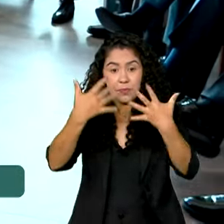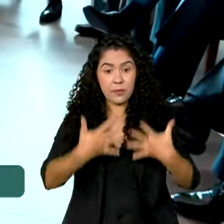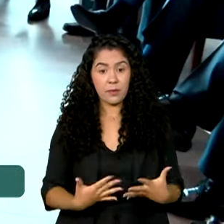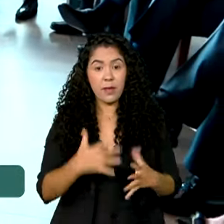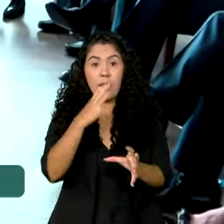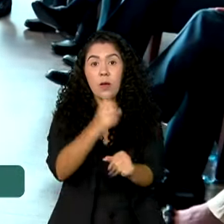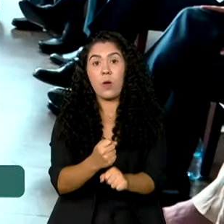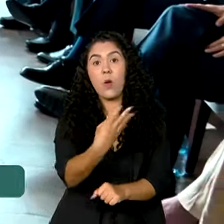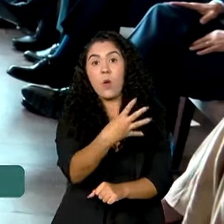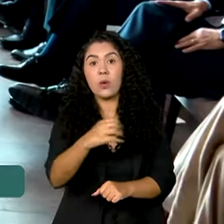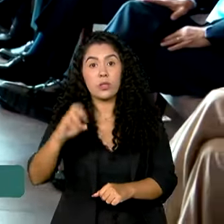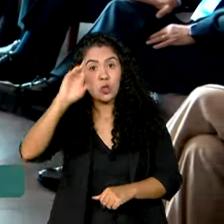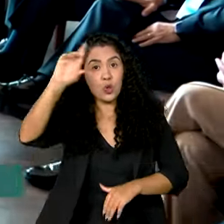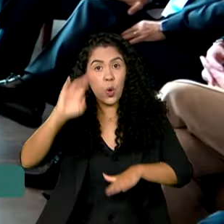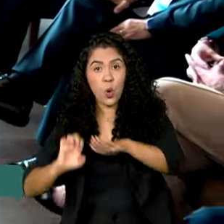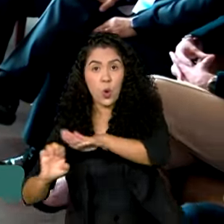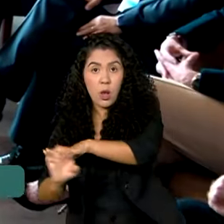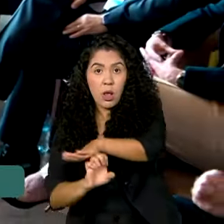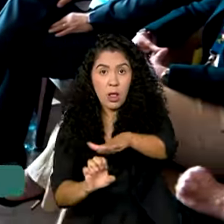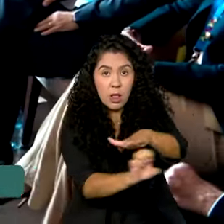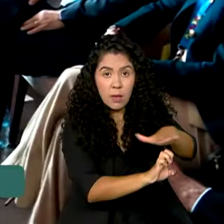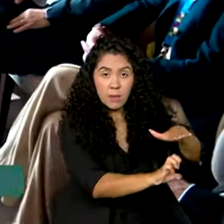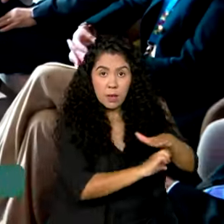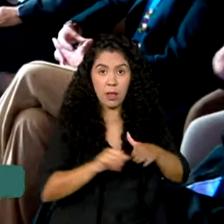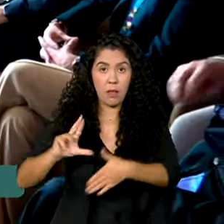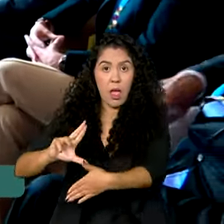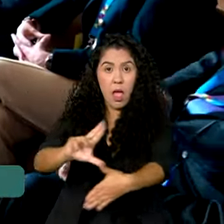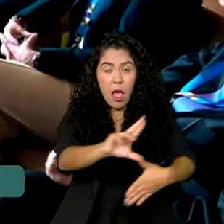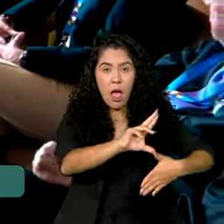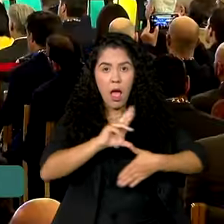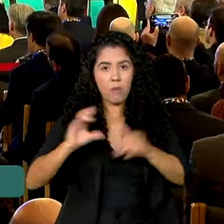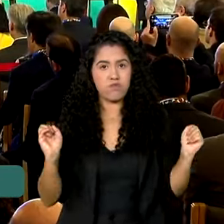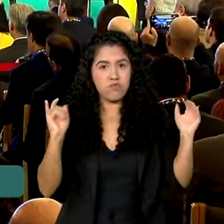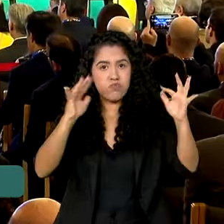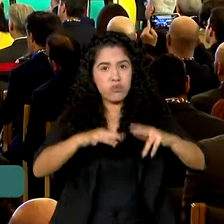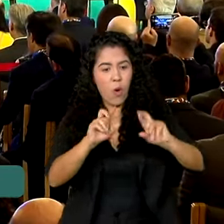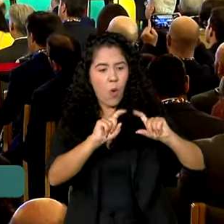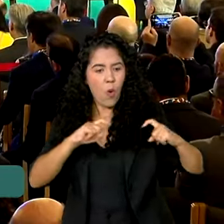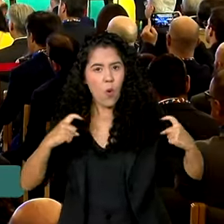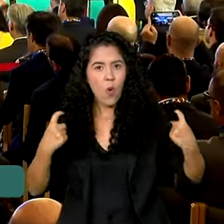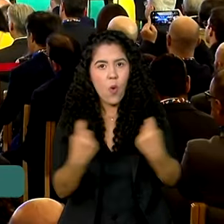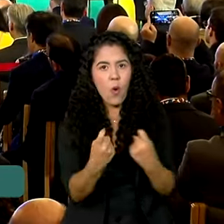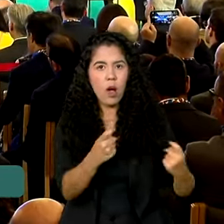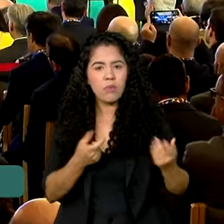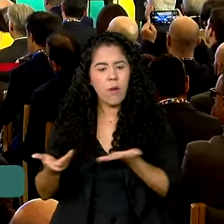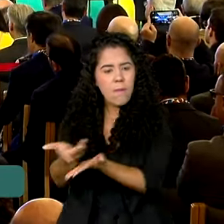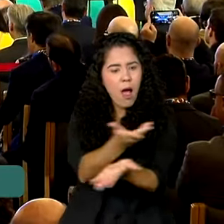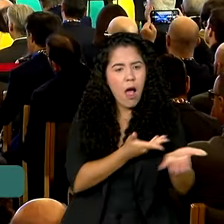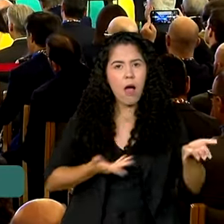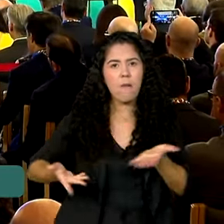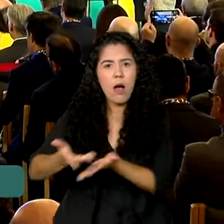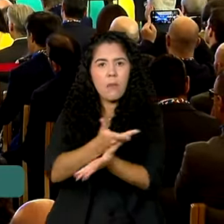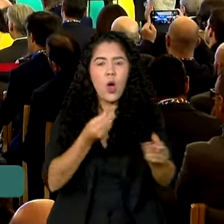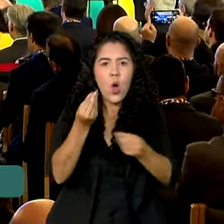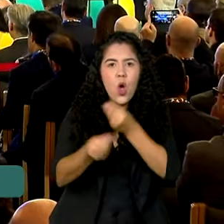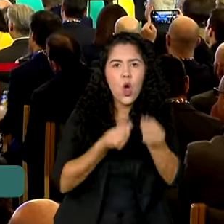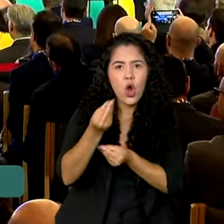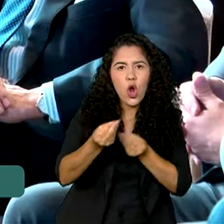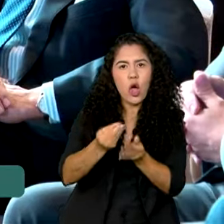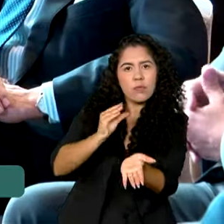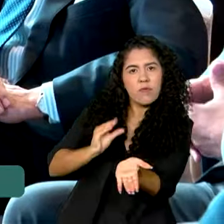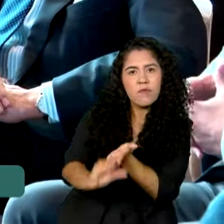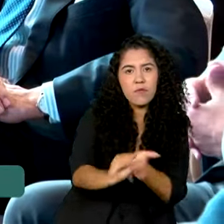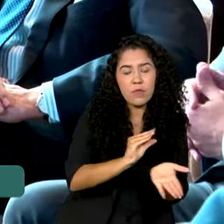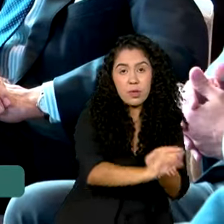empresários das duas maiores economias da América Latina, reunidos para promover o comércio e o fluxo de investimentos.